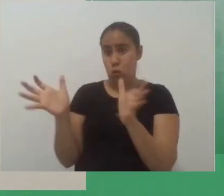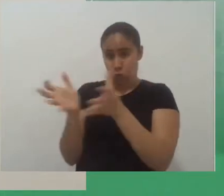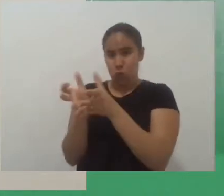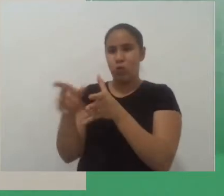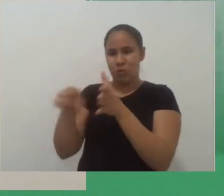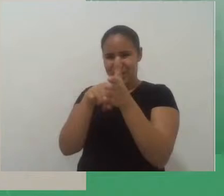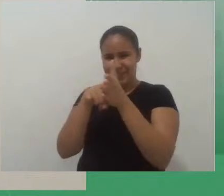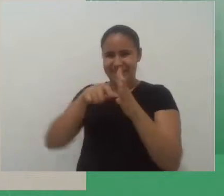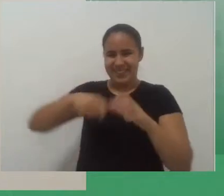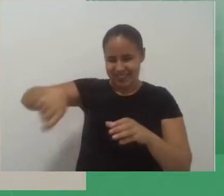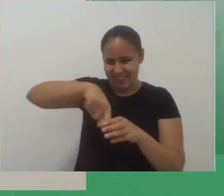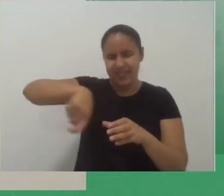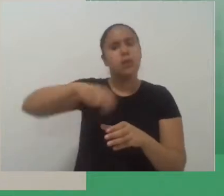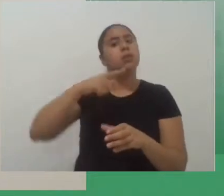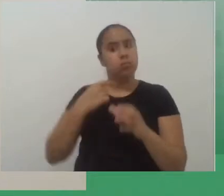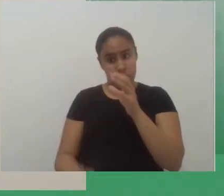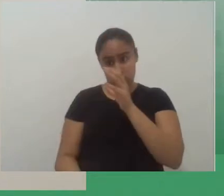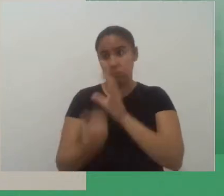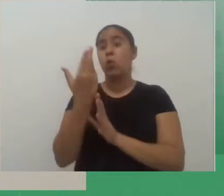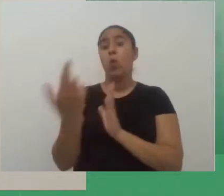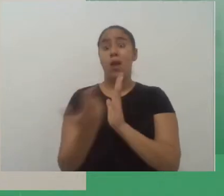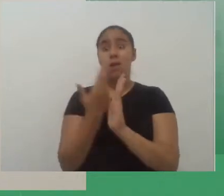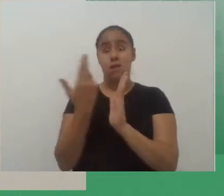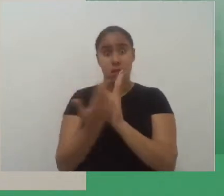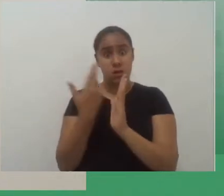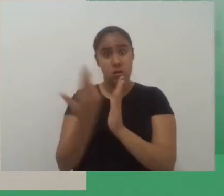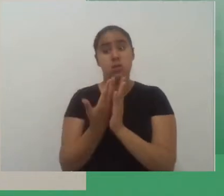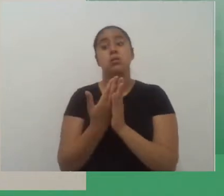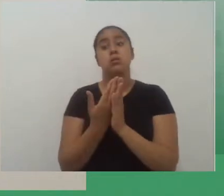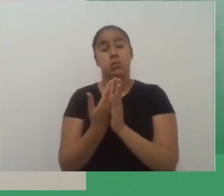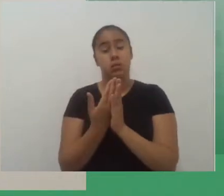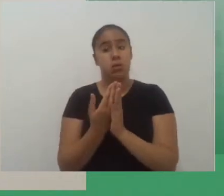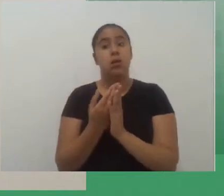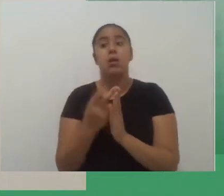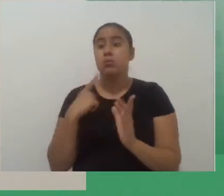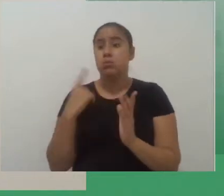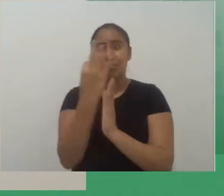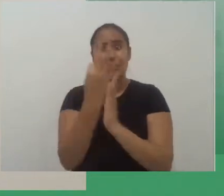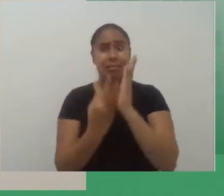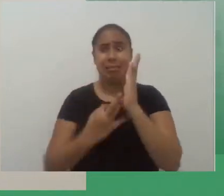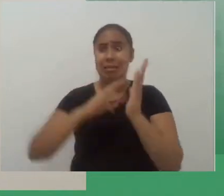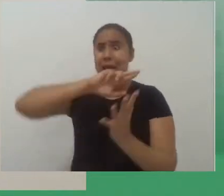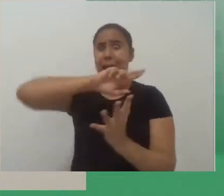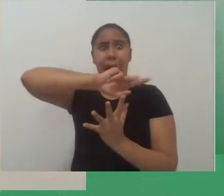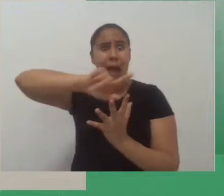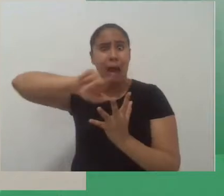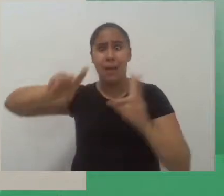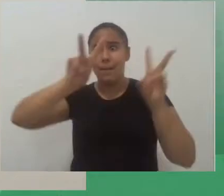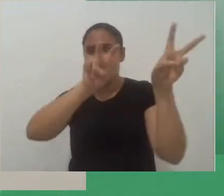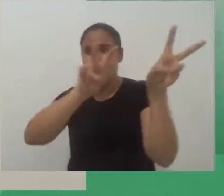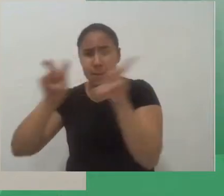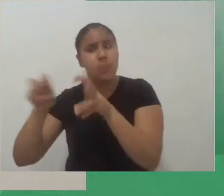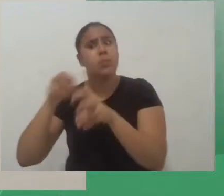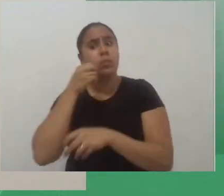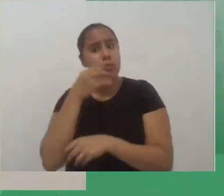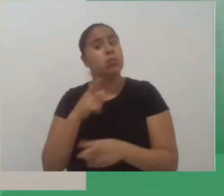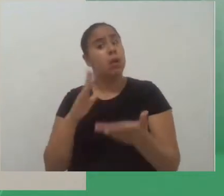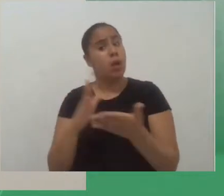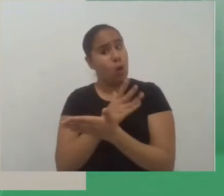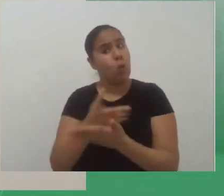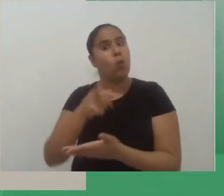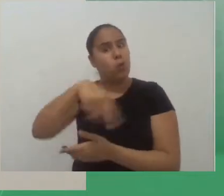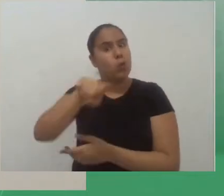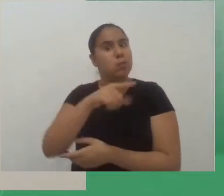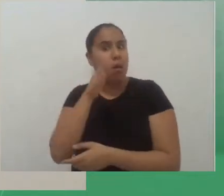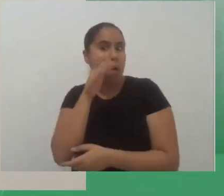em que tem vários textos e ao final desses textos já tem algumas propostas em relação a essa temática então fica